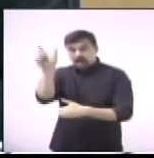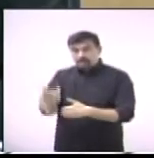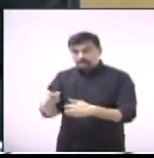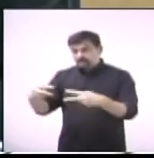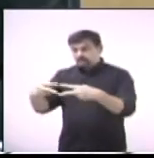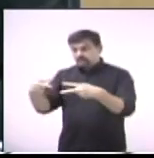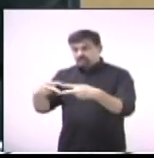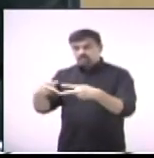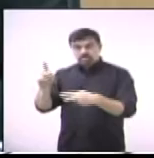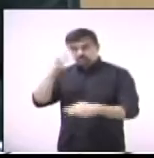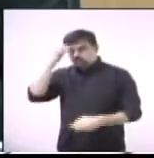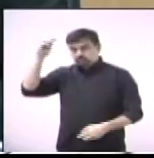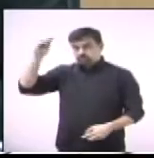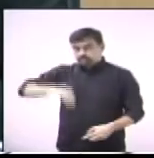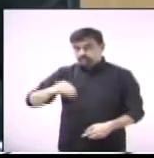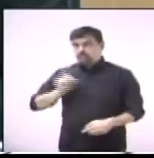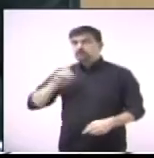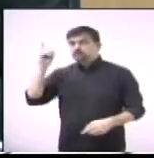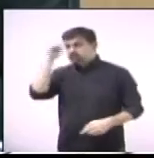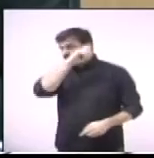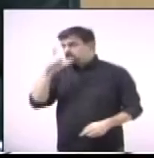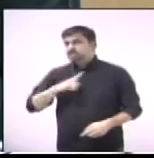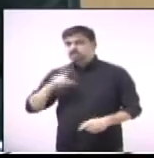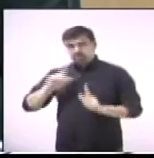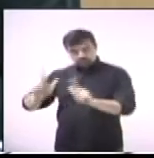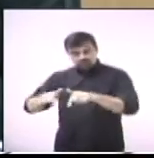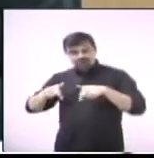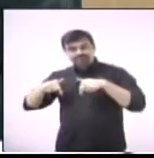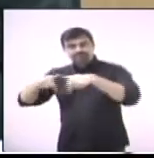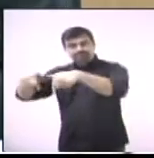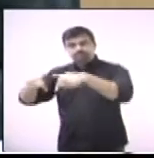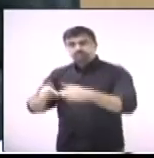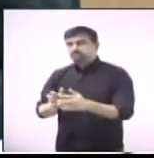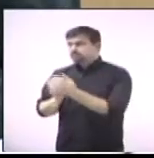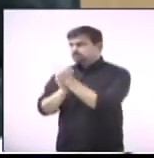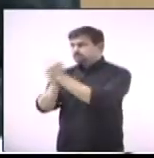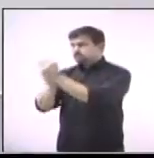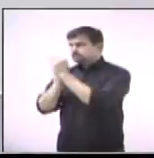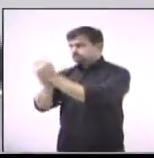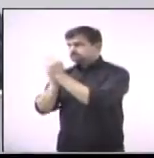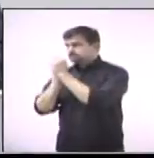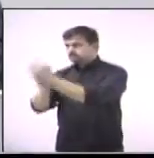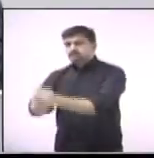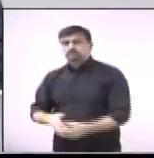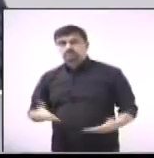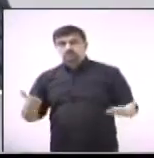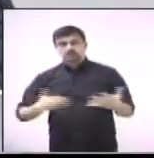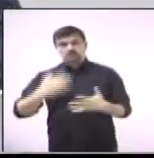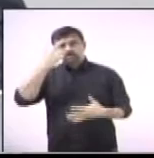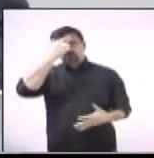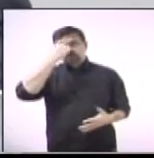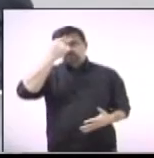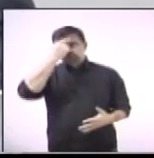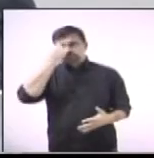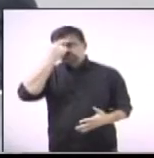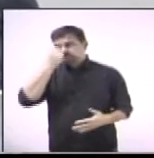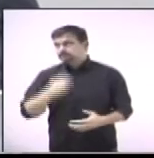desiste, apesar da dificuldade. Meus parabéns, viu? Vereador Edil, sim, com a palavra.